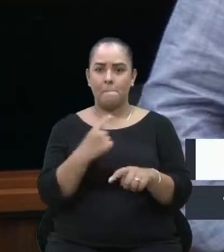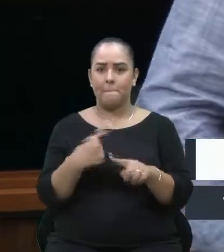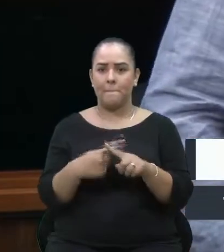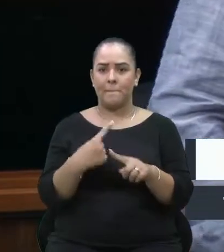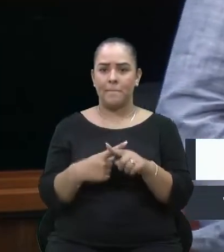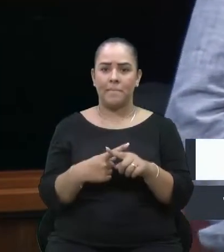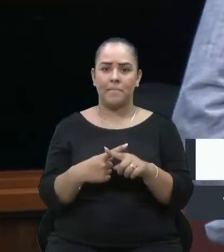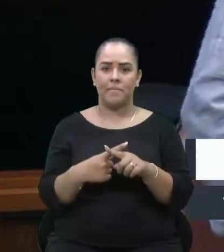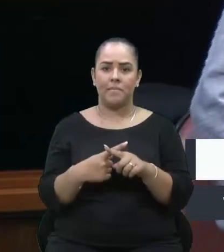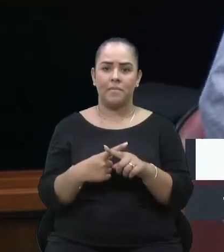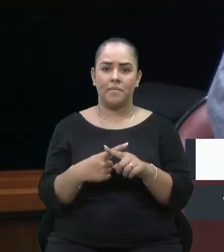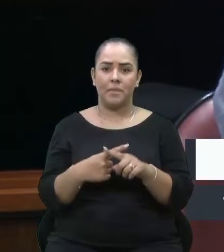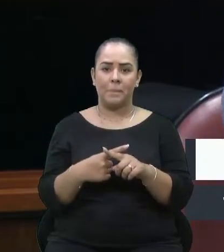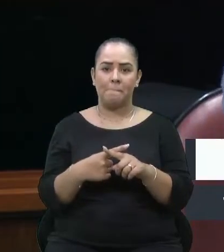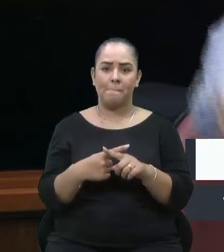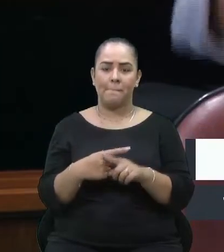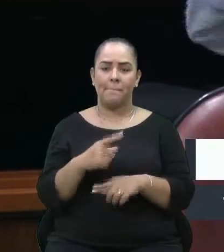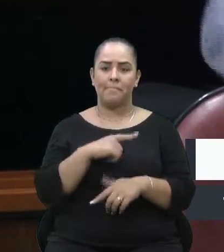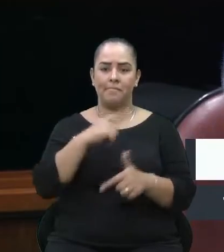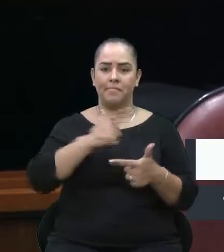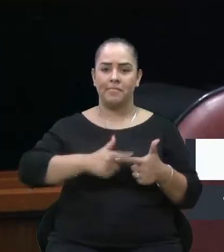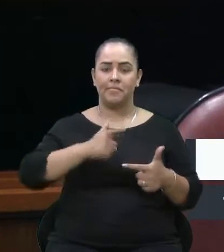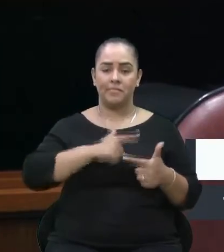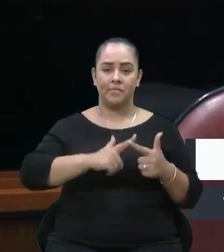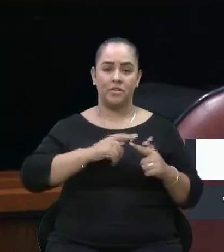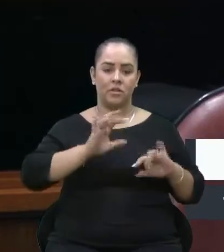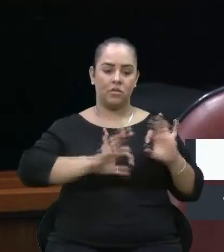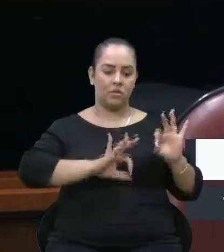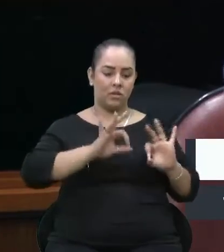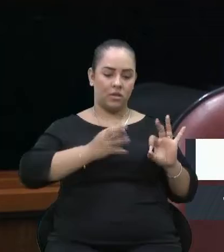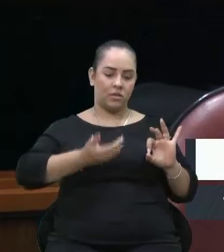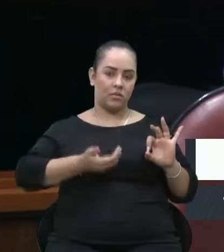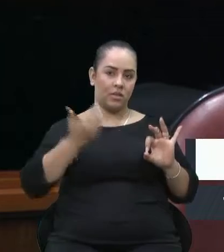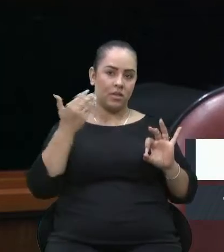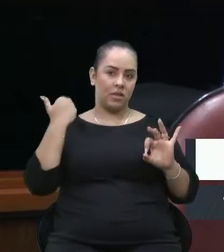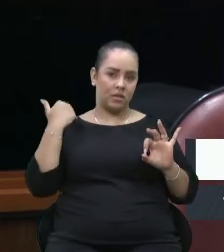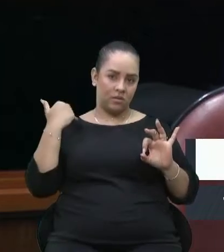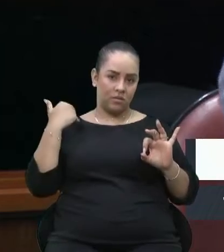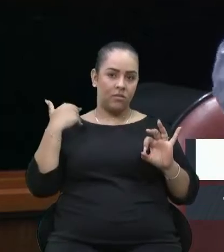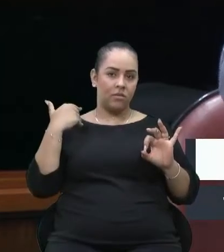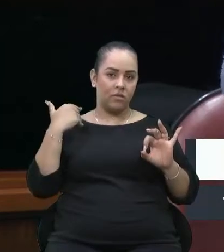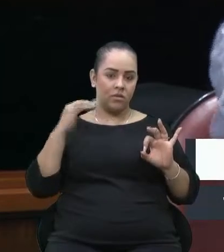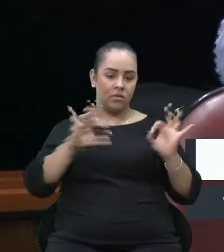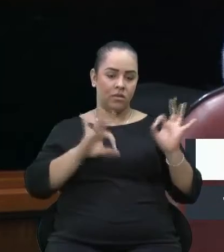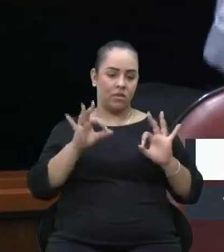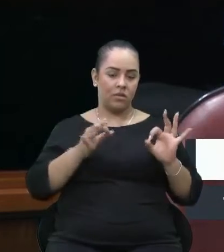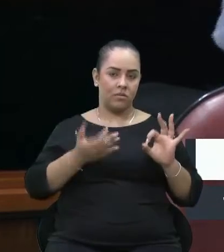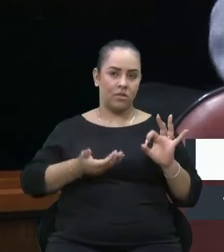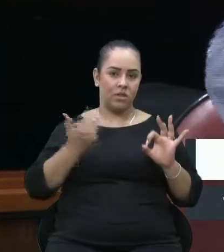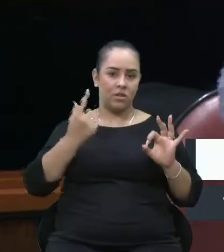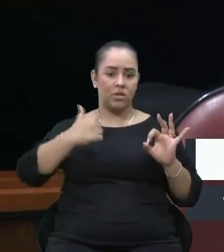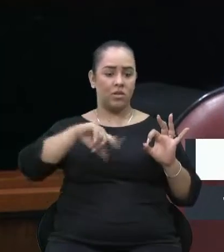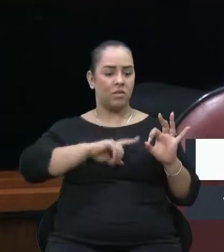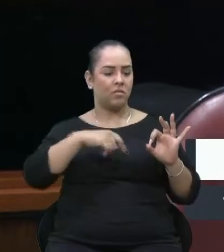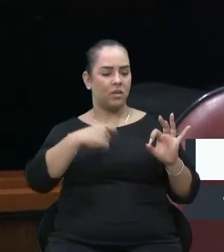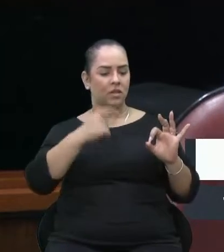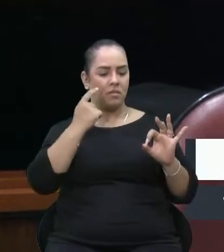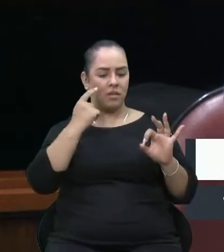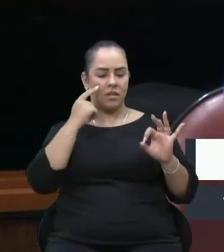danificado. Porque foi planejado lá atrás, foi planejado, precisamos ter planejamento para frente.